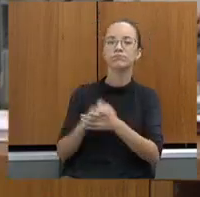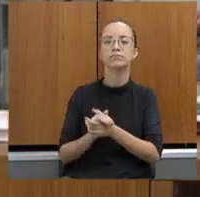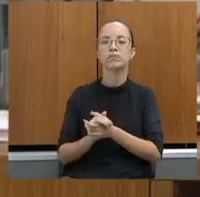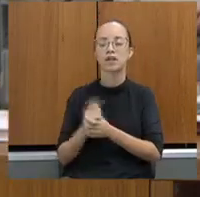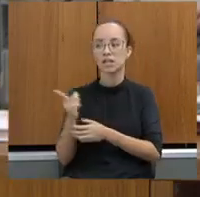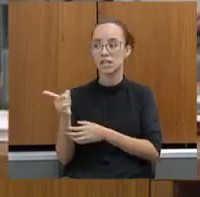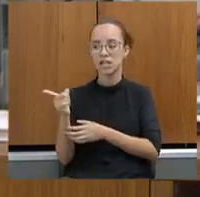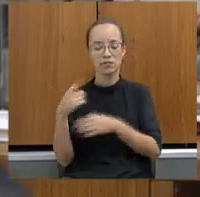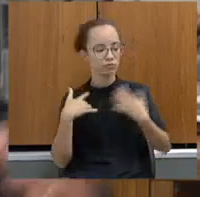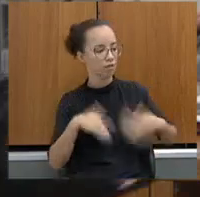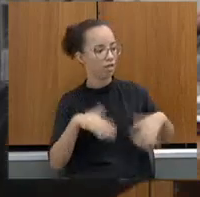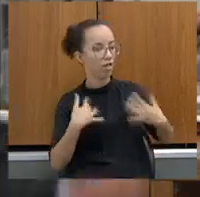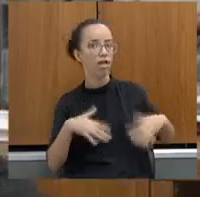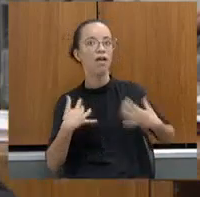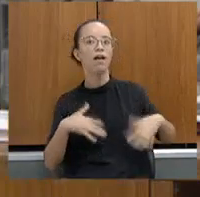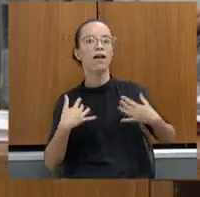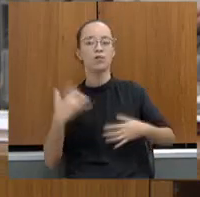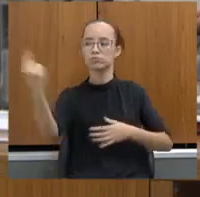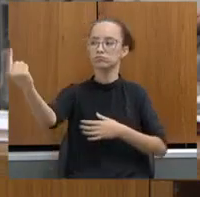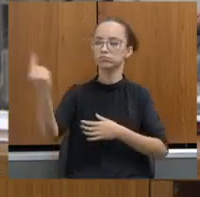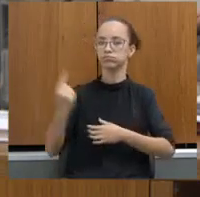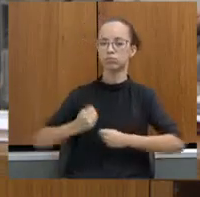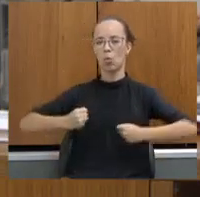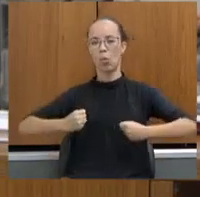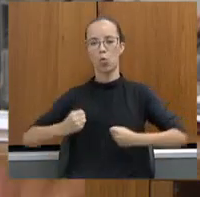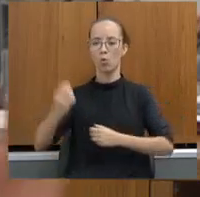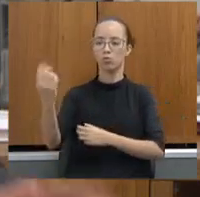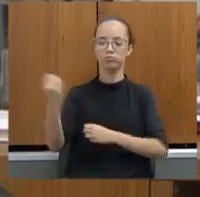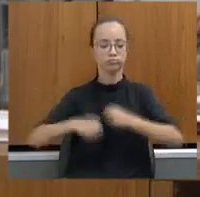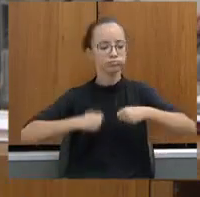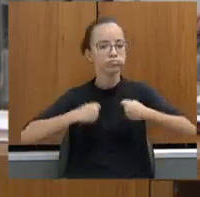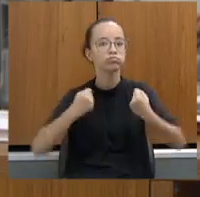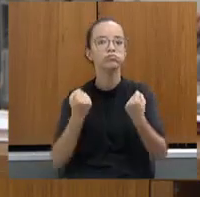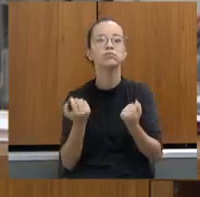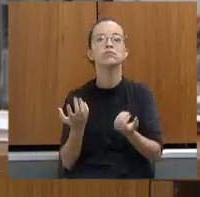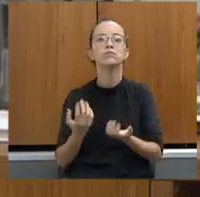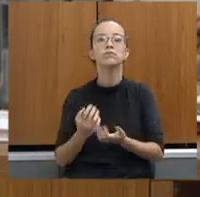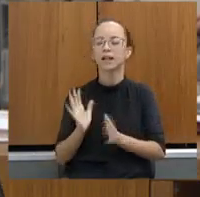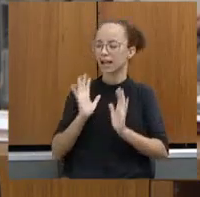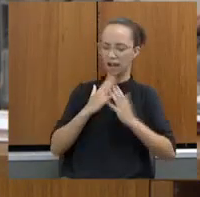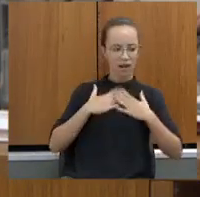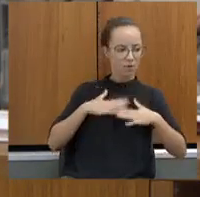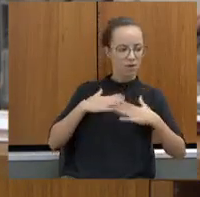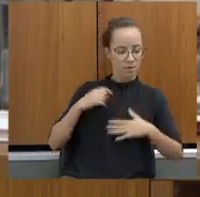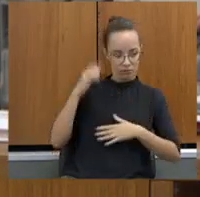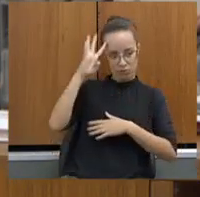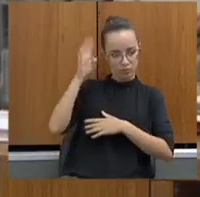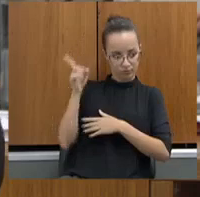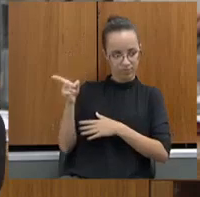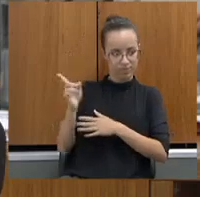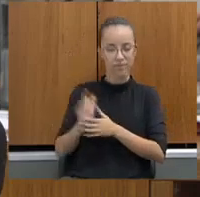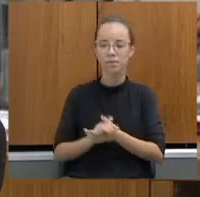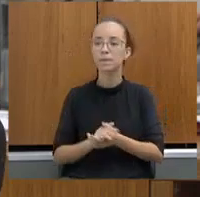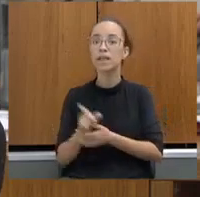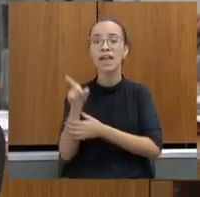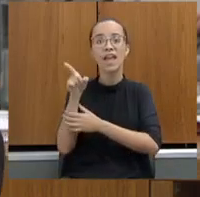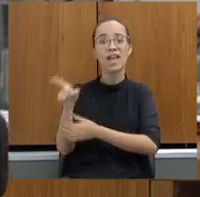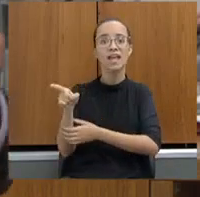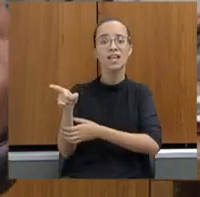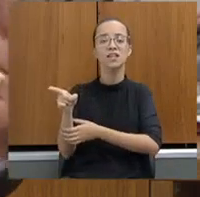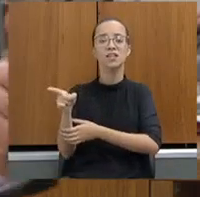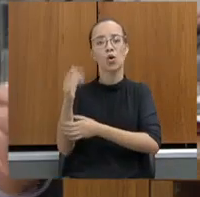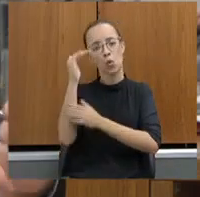ele ficou apavorado, veio correndo, aquele monstrão. O está acontecendo? Não deixe que eu estou resolvendo. Era um cara que cumpriu a pena,